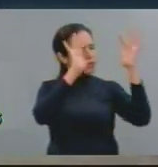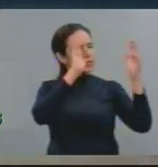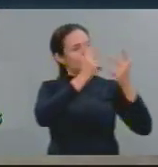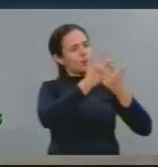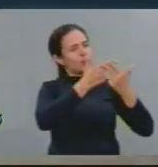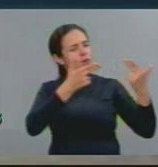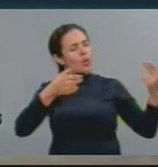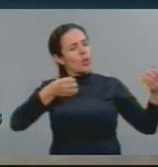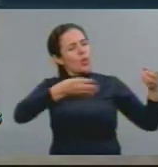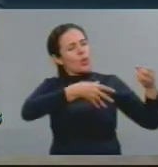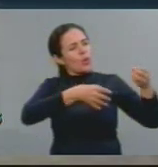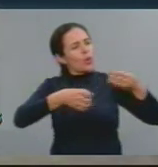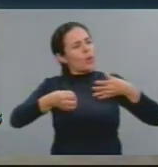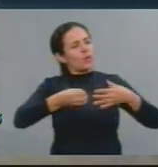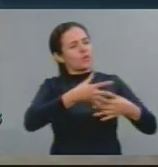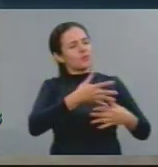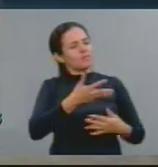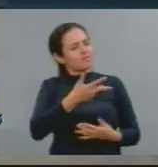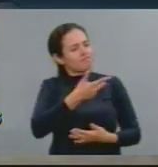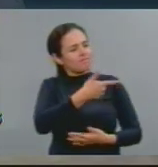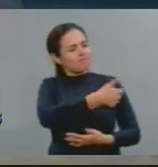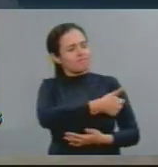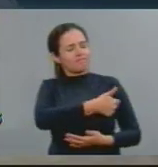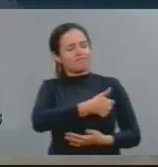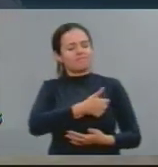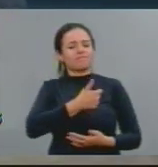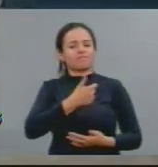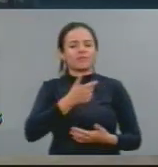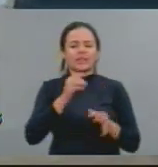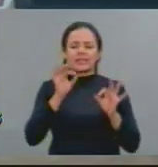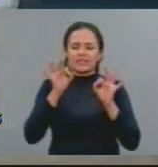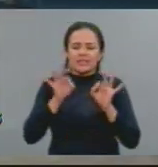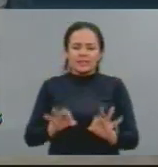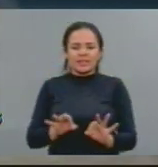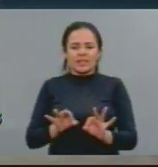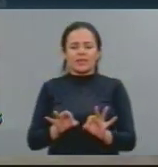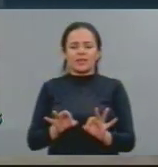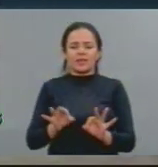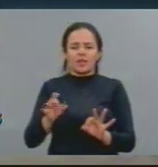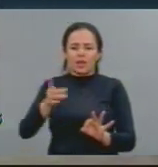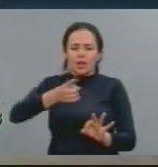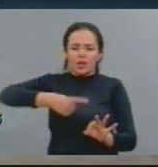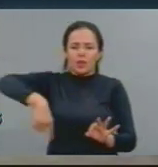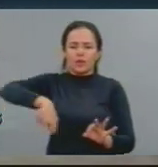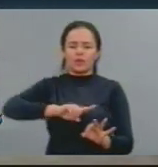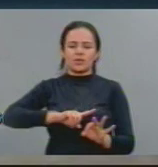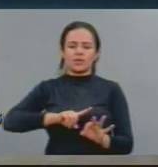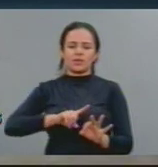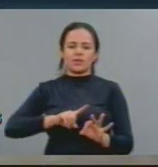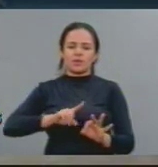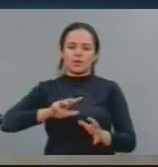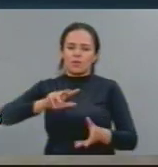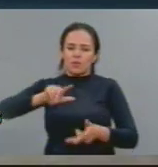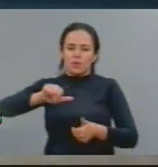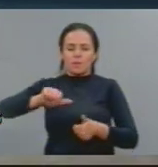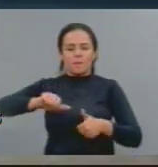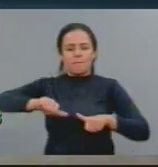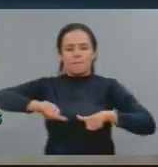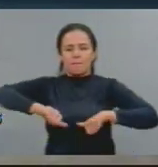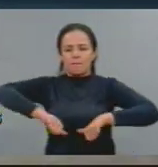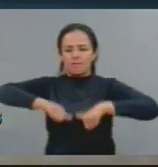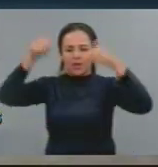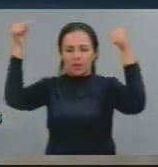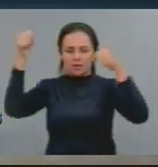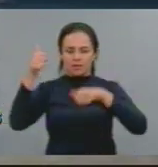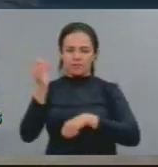de gestão que o senhor apregou, nós, sem dúvida nenhuma, estaríamos no melhor dos mundos. Talvez,